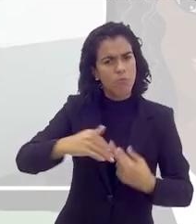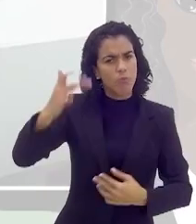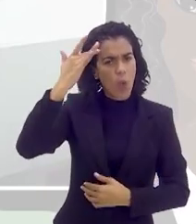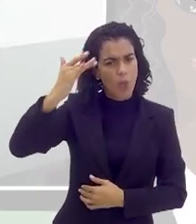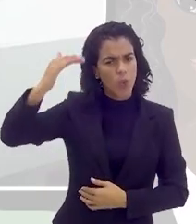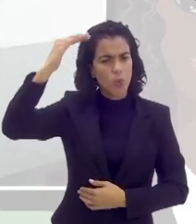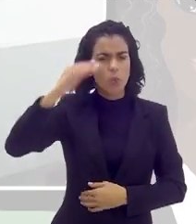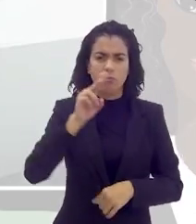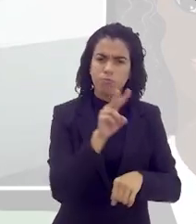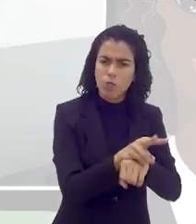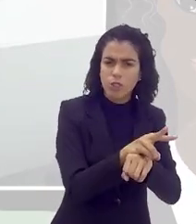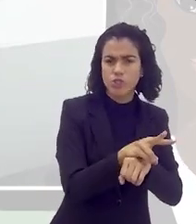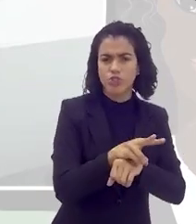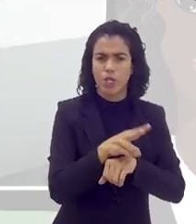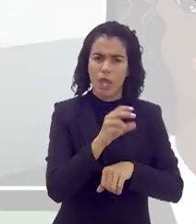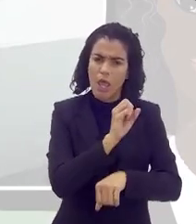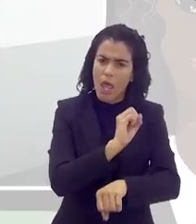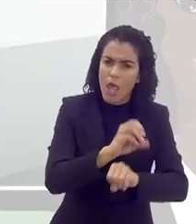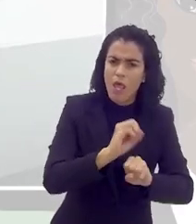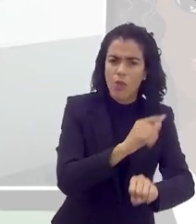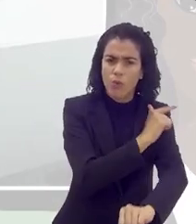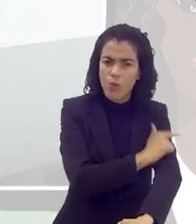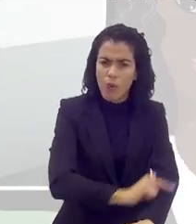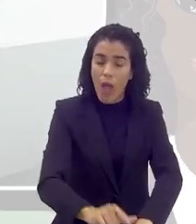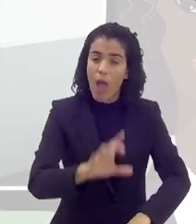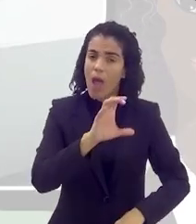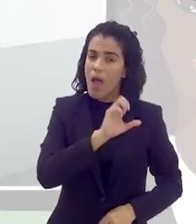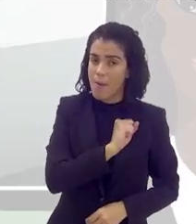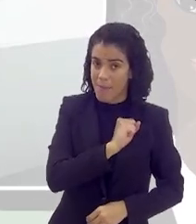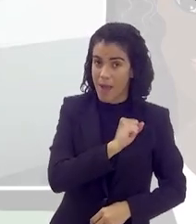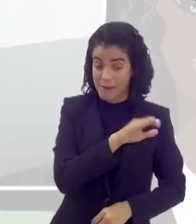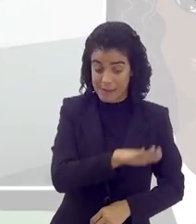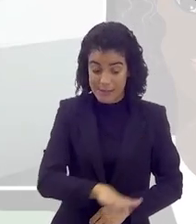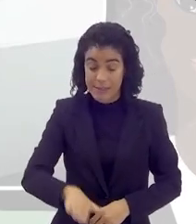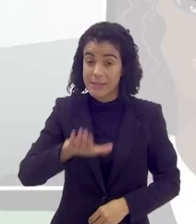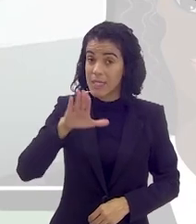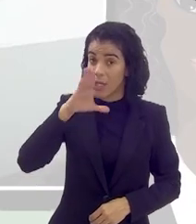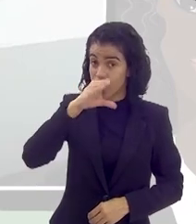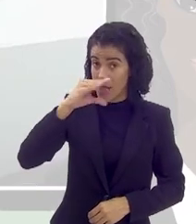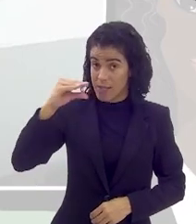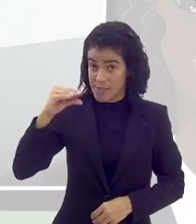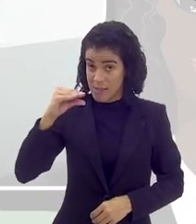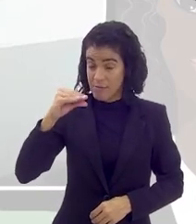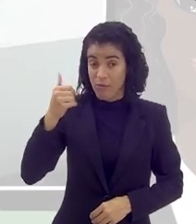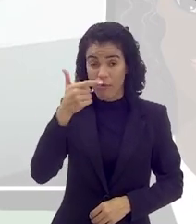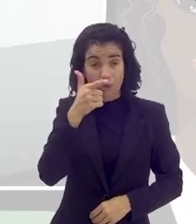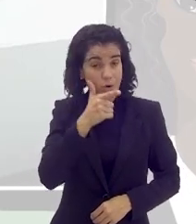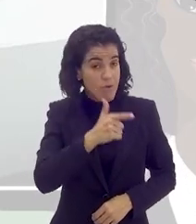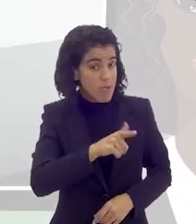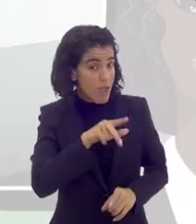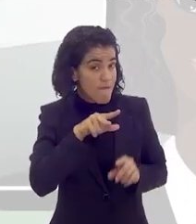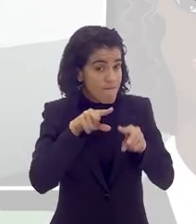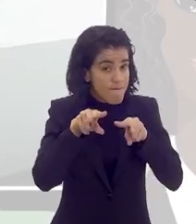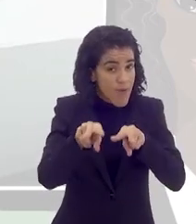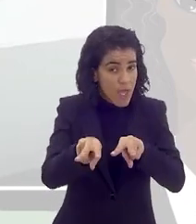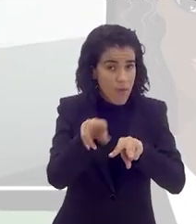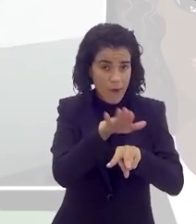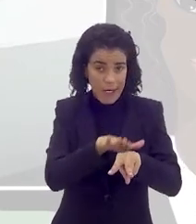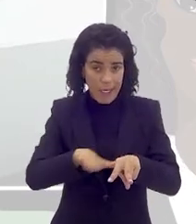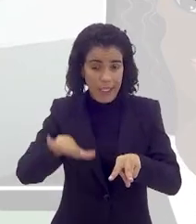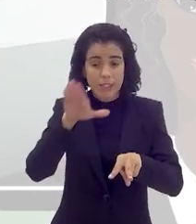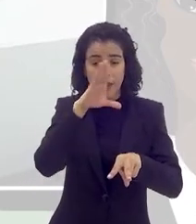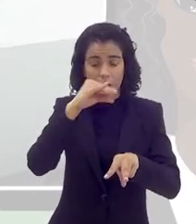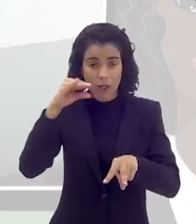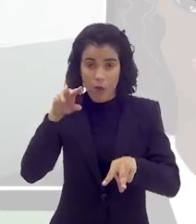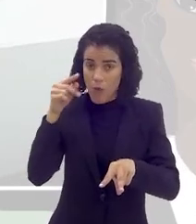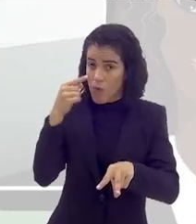adulto proteger, cuidar, educar e amar as crianças e os adolescentes. Se a gente conseguir olhar para